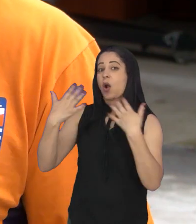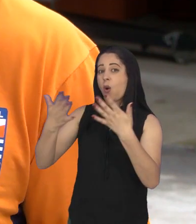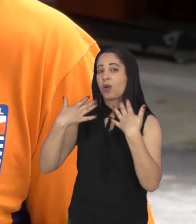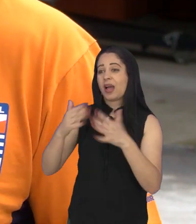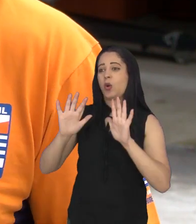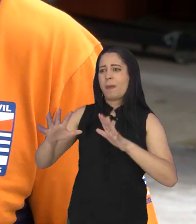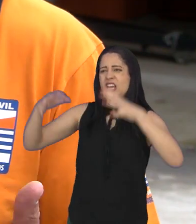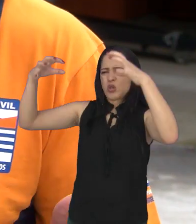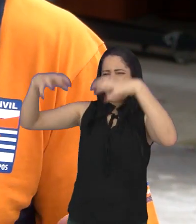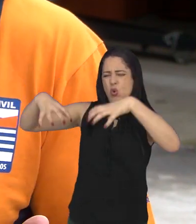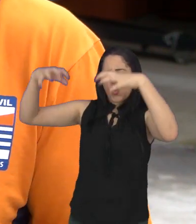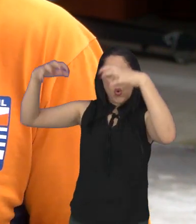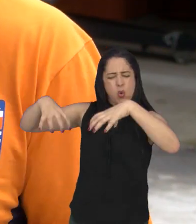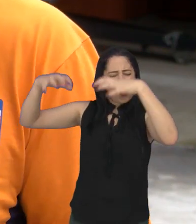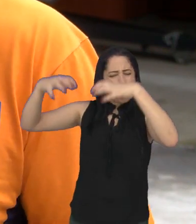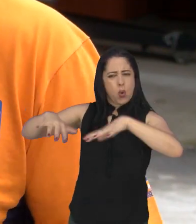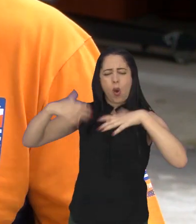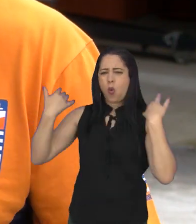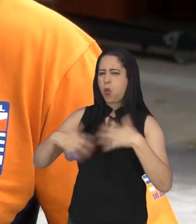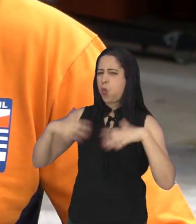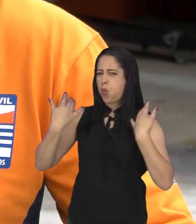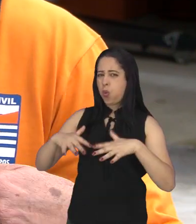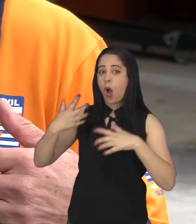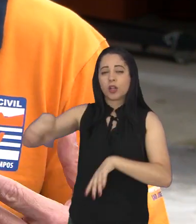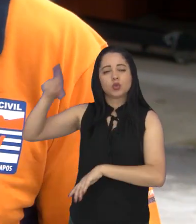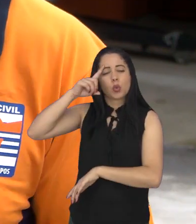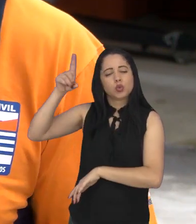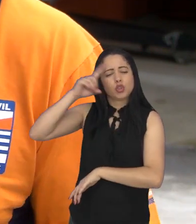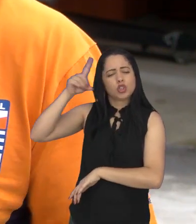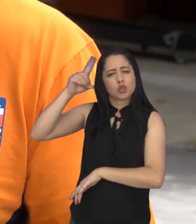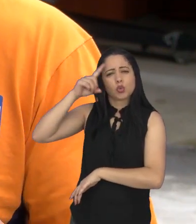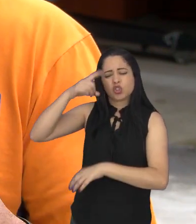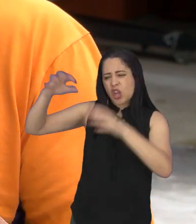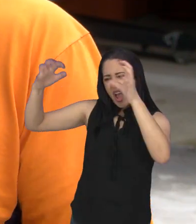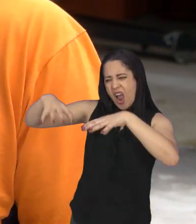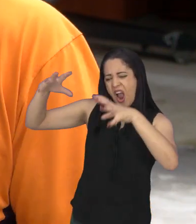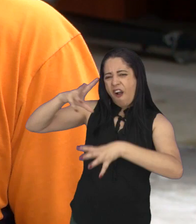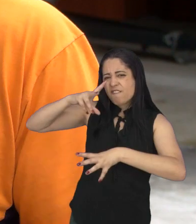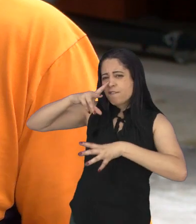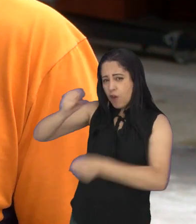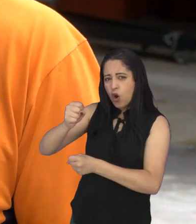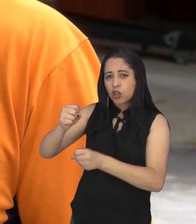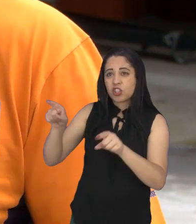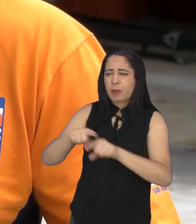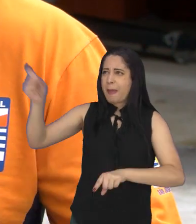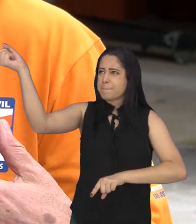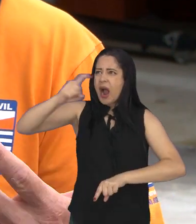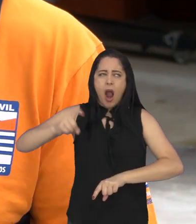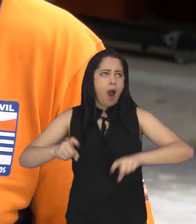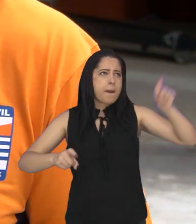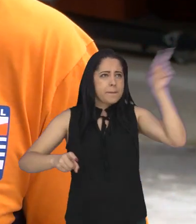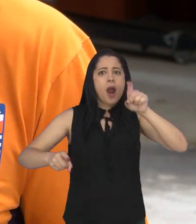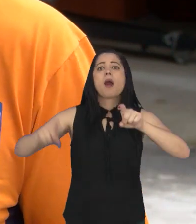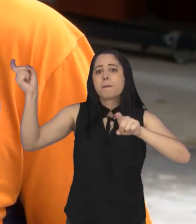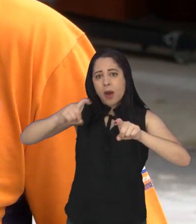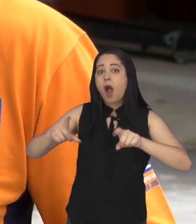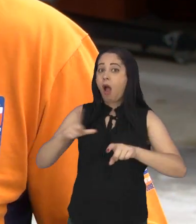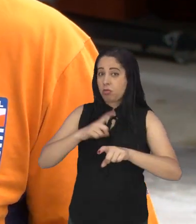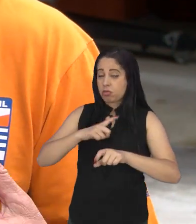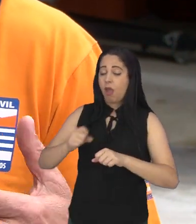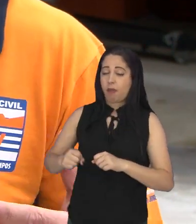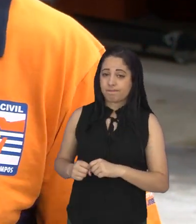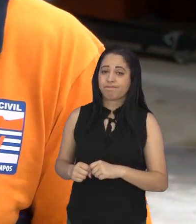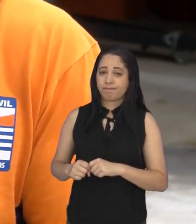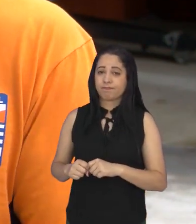período de verão, mas com bastante chuvas, chuvas diárias, aquelas chuvas fortes, final de tarde, até mesmo trovoadas,